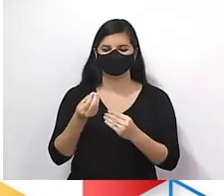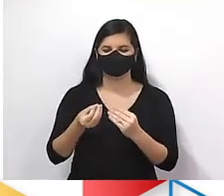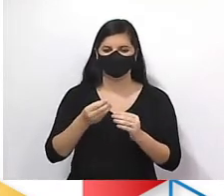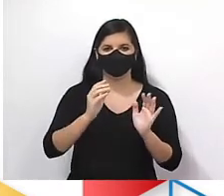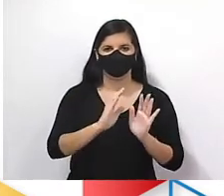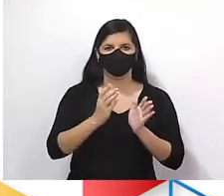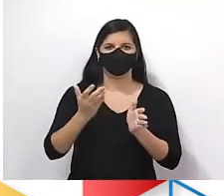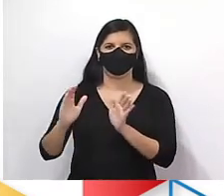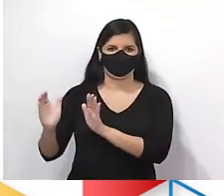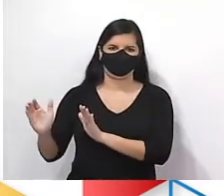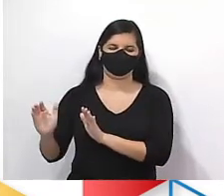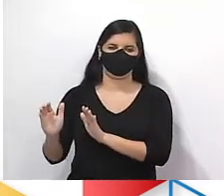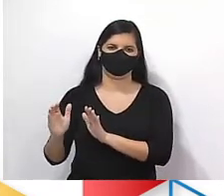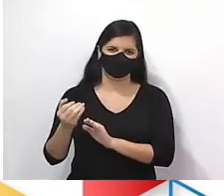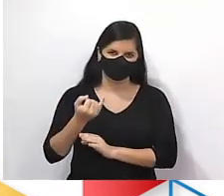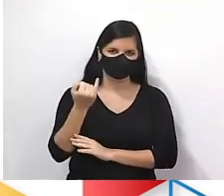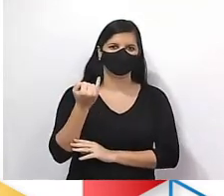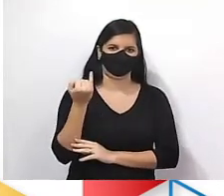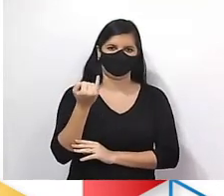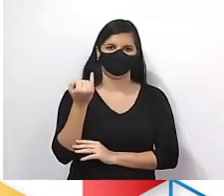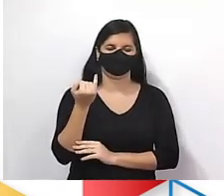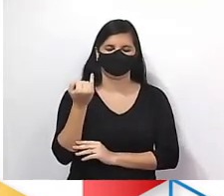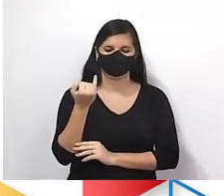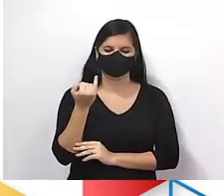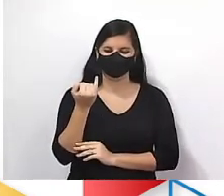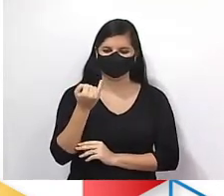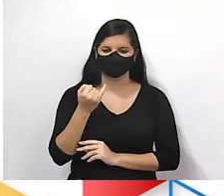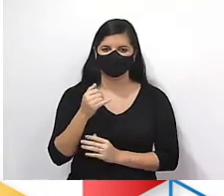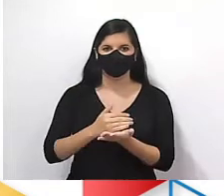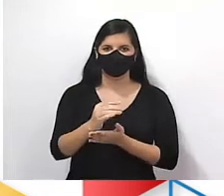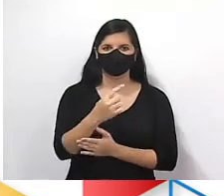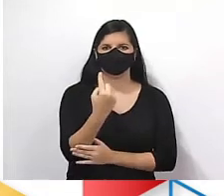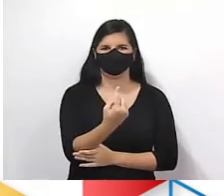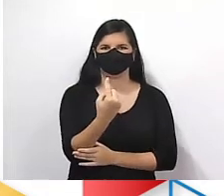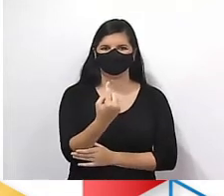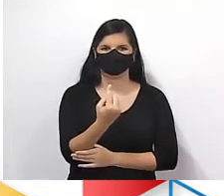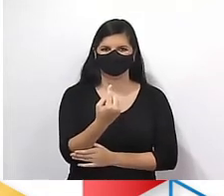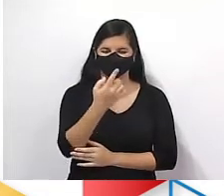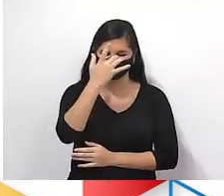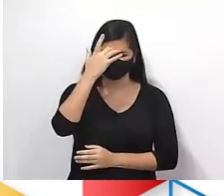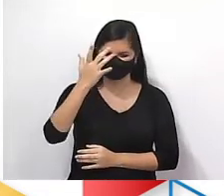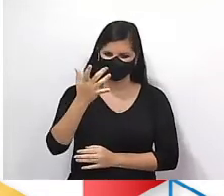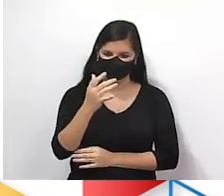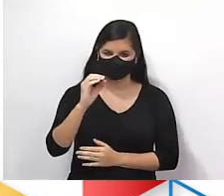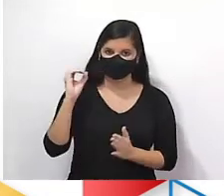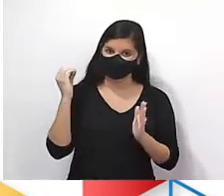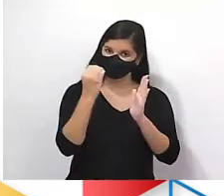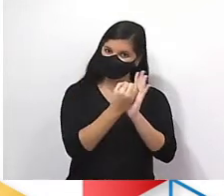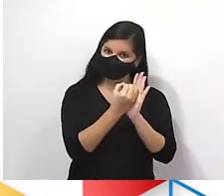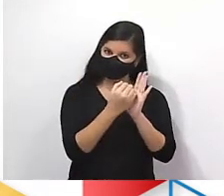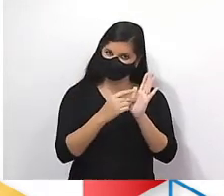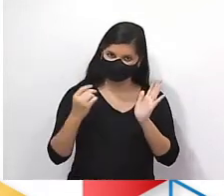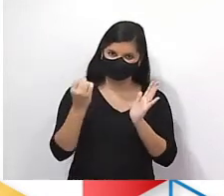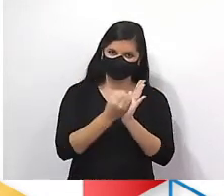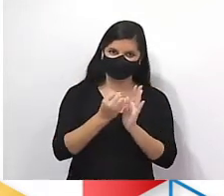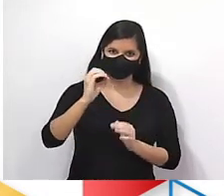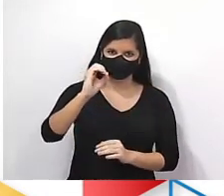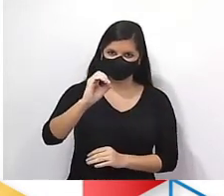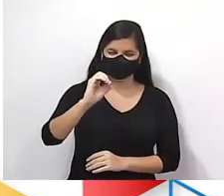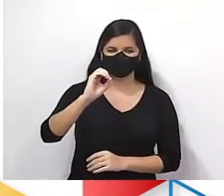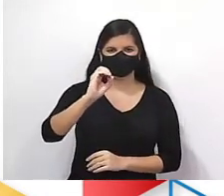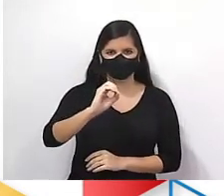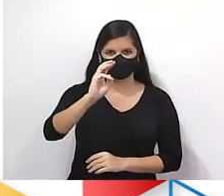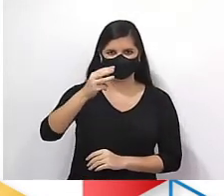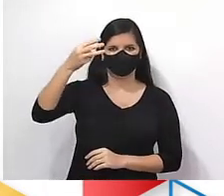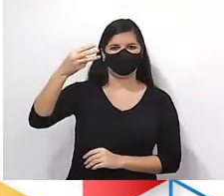ordem é importantíssima. Vou começar com 1 que é mais fácil. Porque se eu botar 0, 0 elevado a 3 vezes